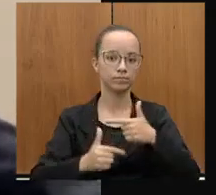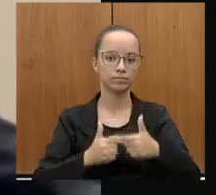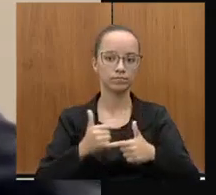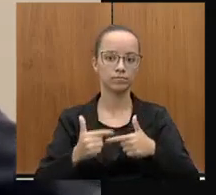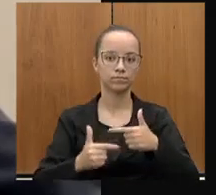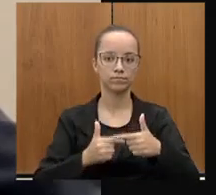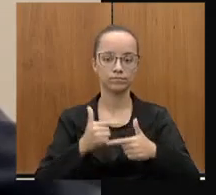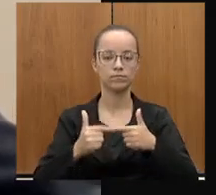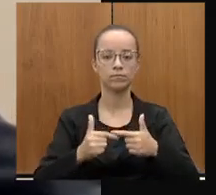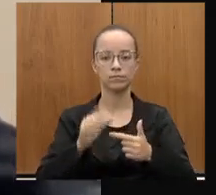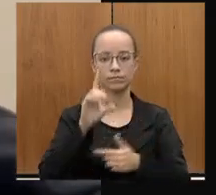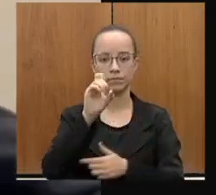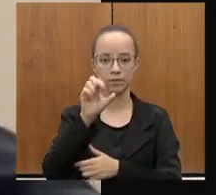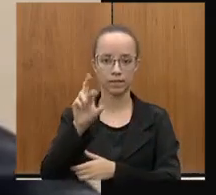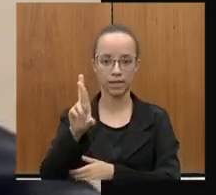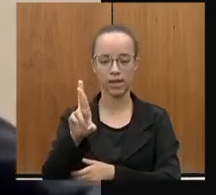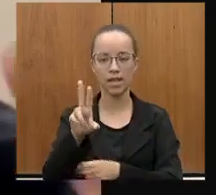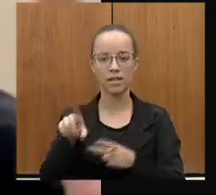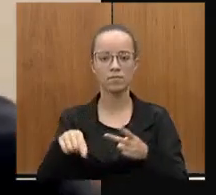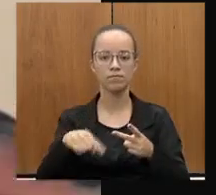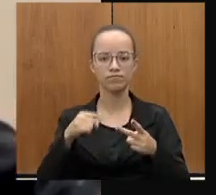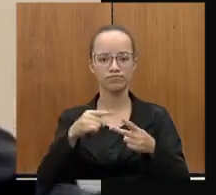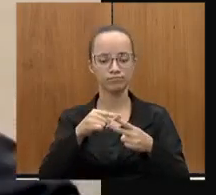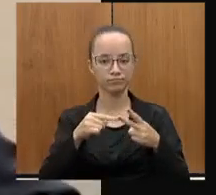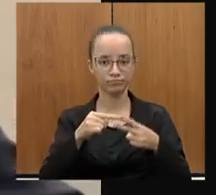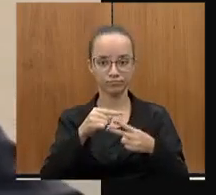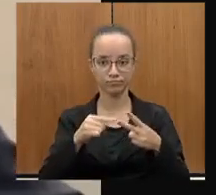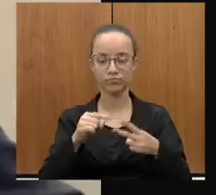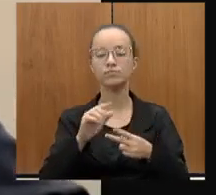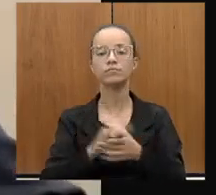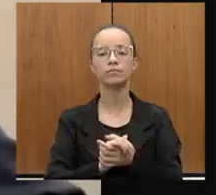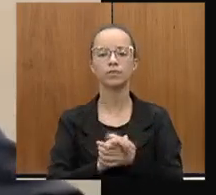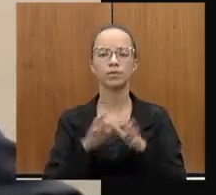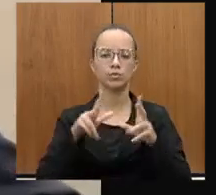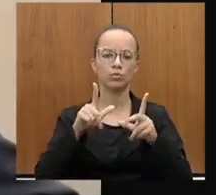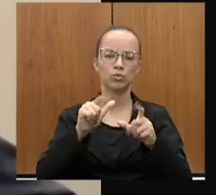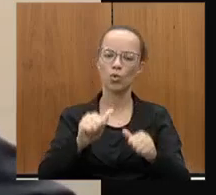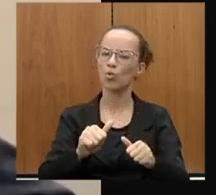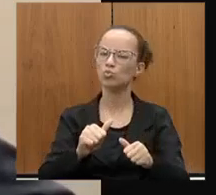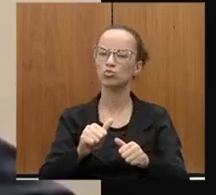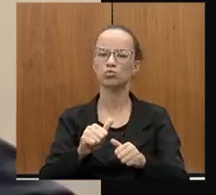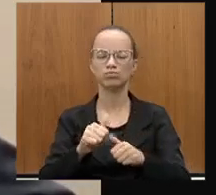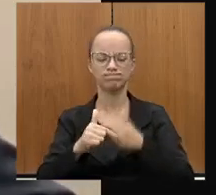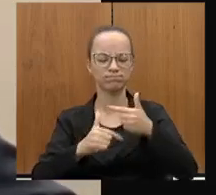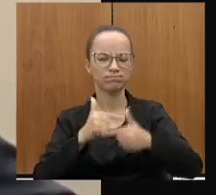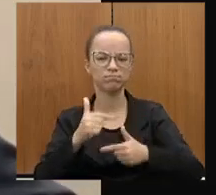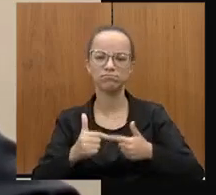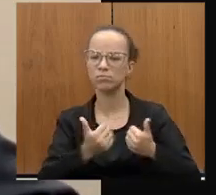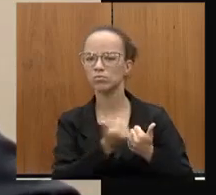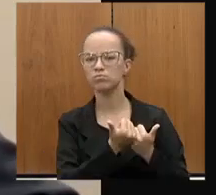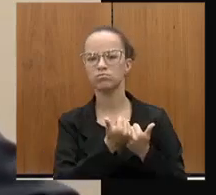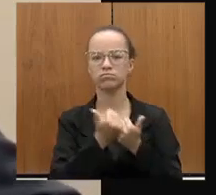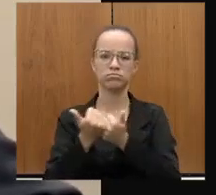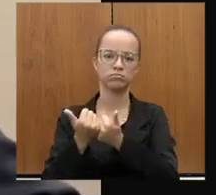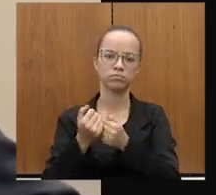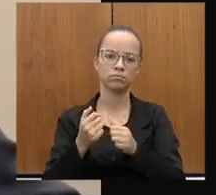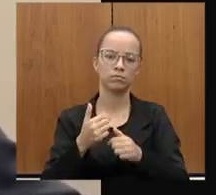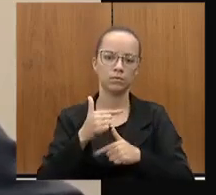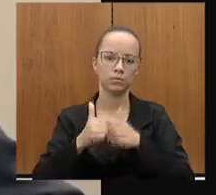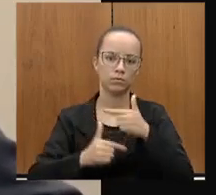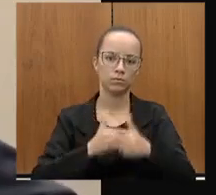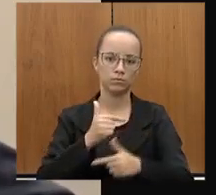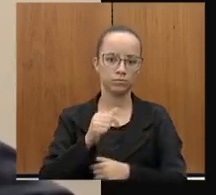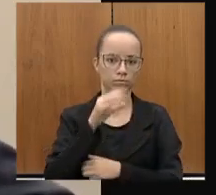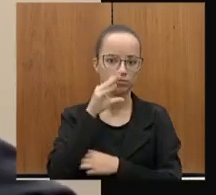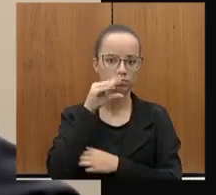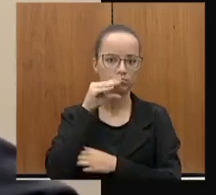CEINFRA, pelo DR, daí quero cumprimentar todos os assessores, todos aqueles, todos os servidores